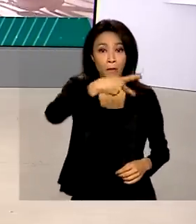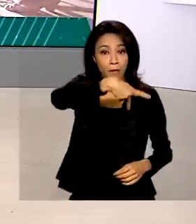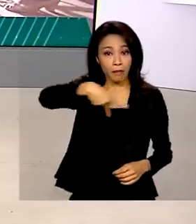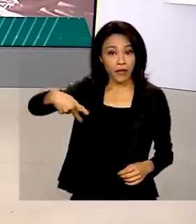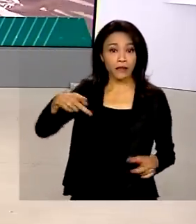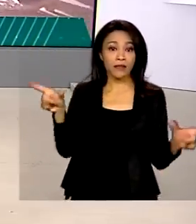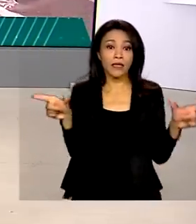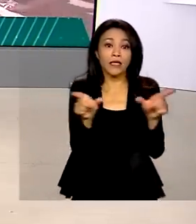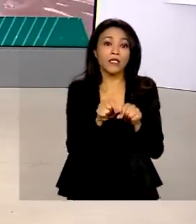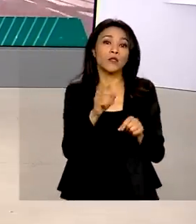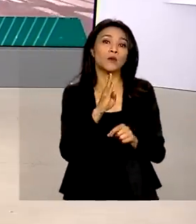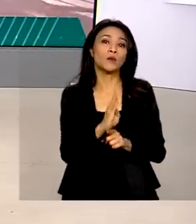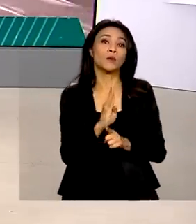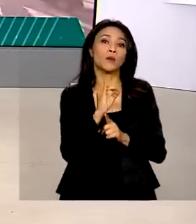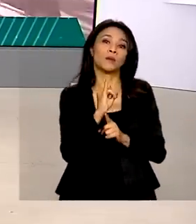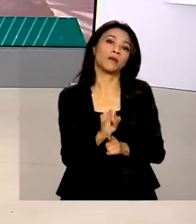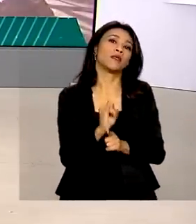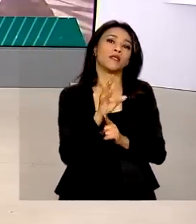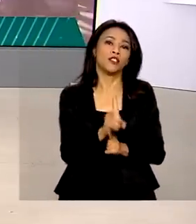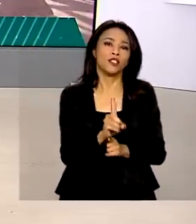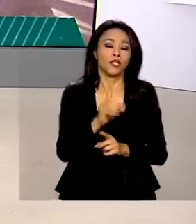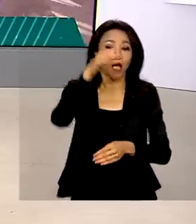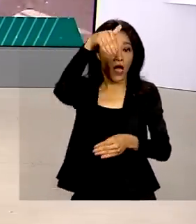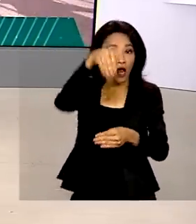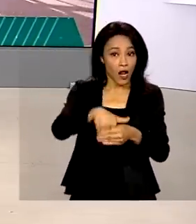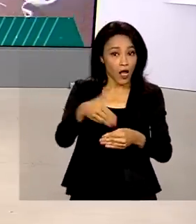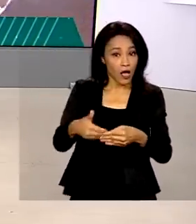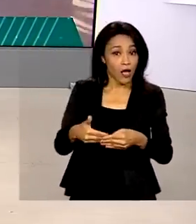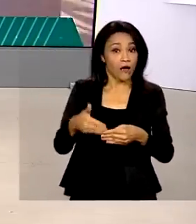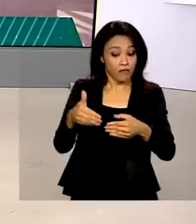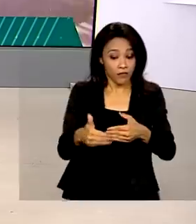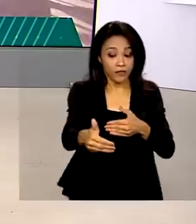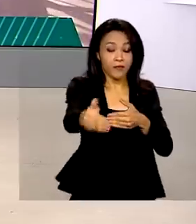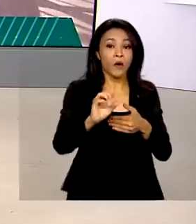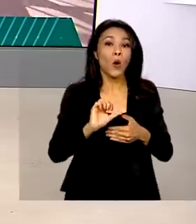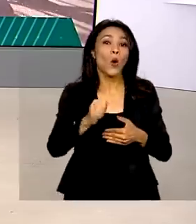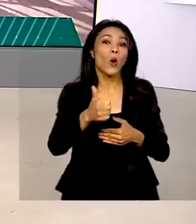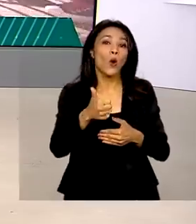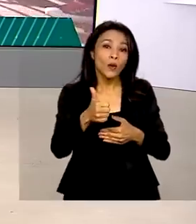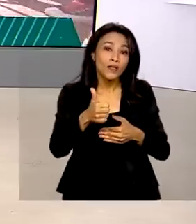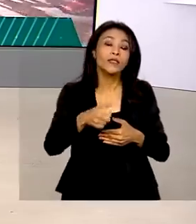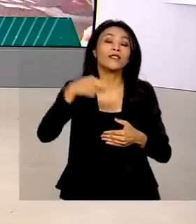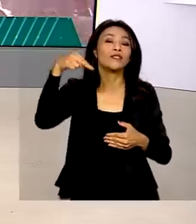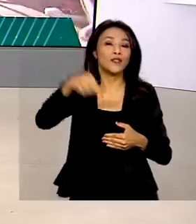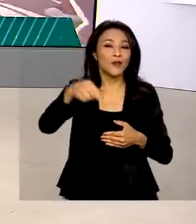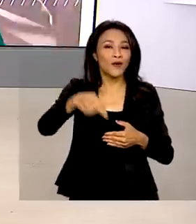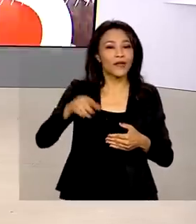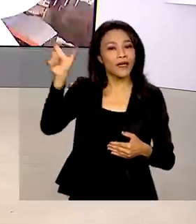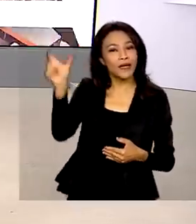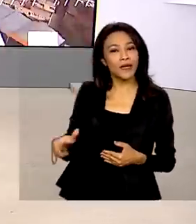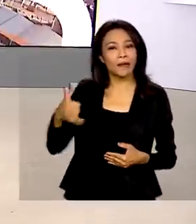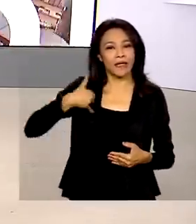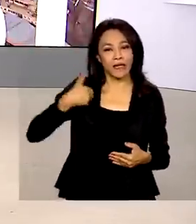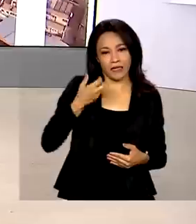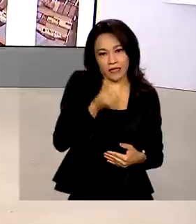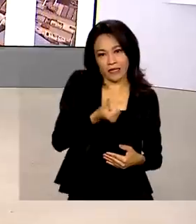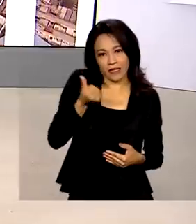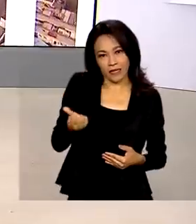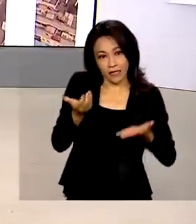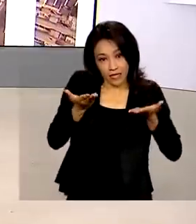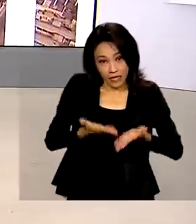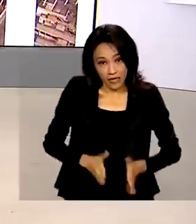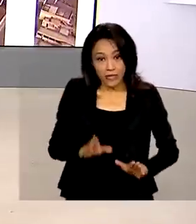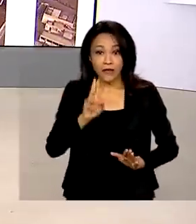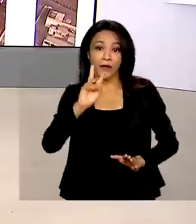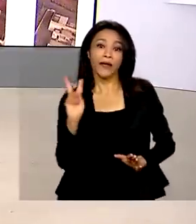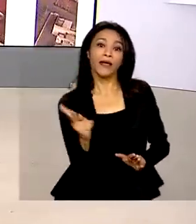Desenvolvimento, BID. A eleição ocorre em 11 de novembro. O economista tem 66 anos e nasceu em